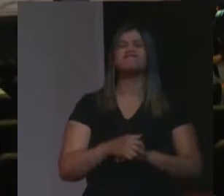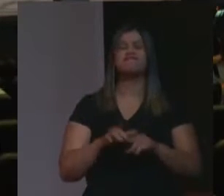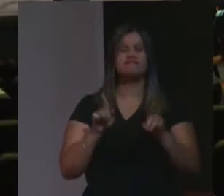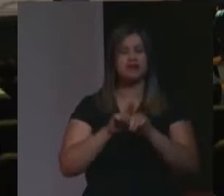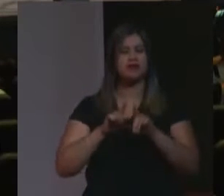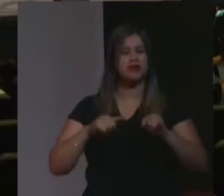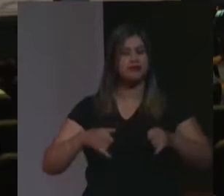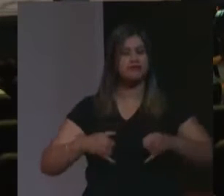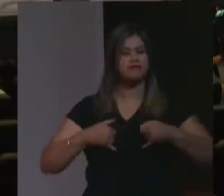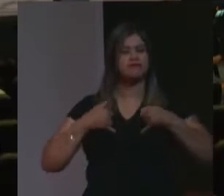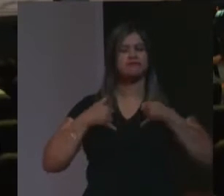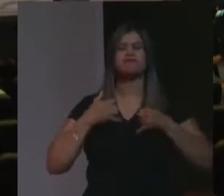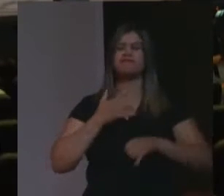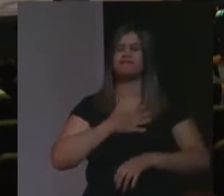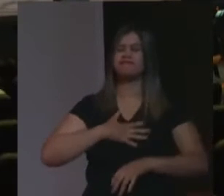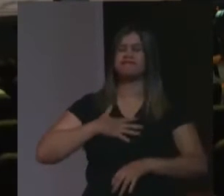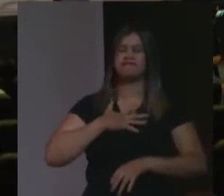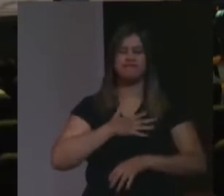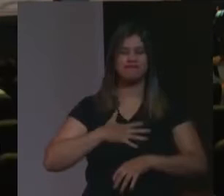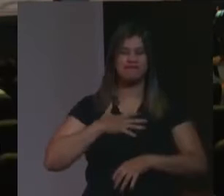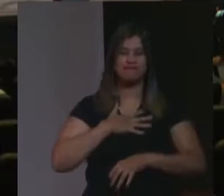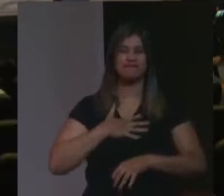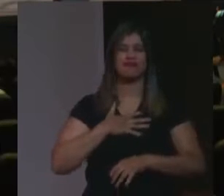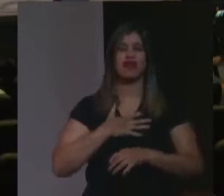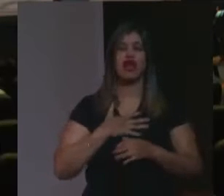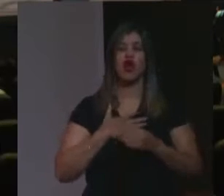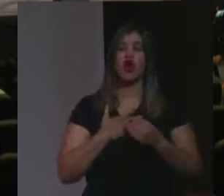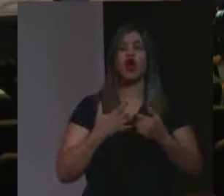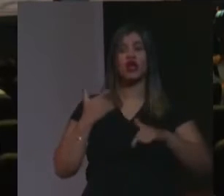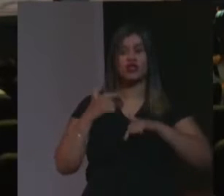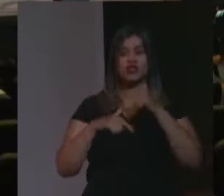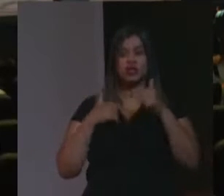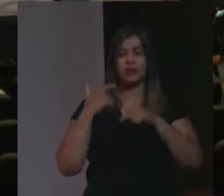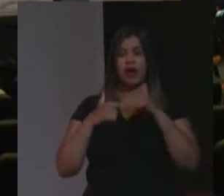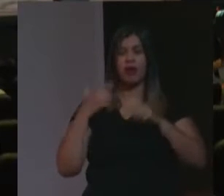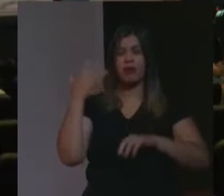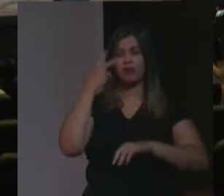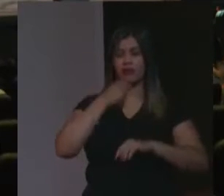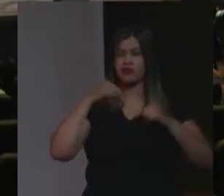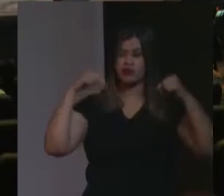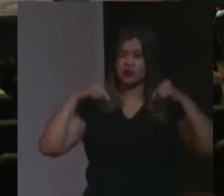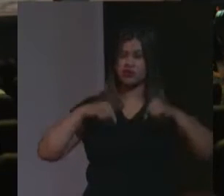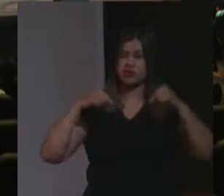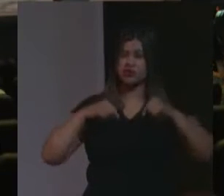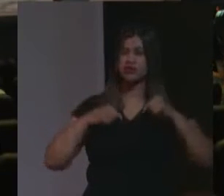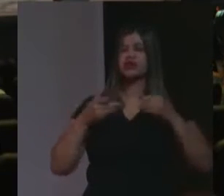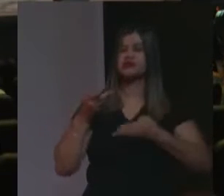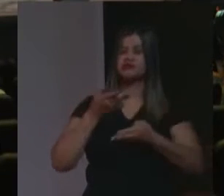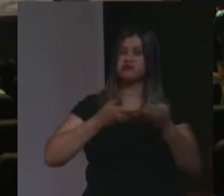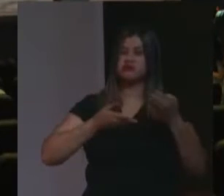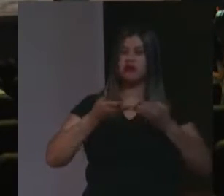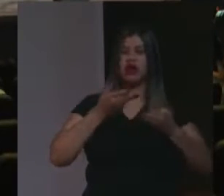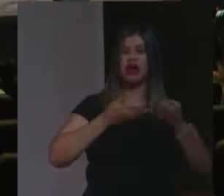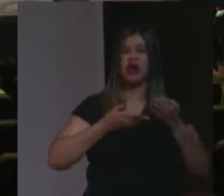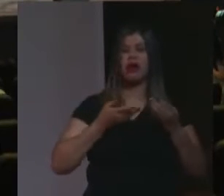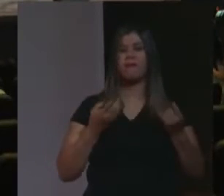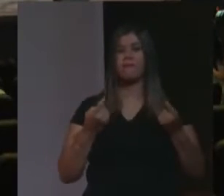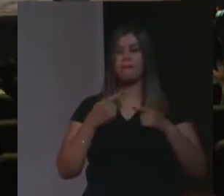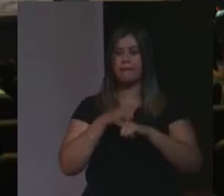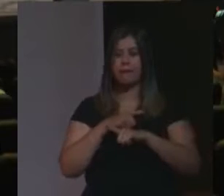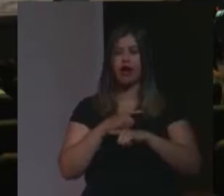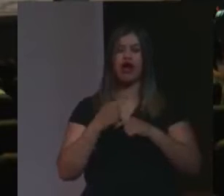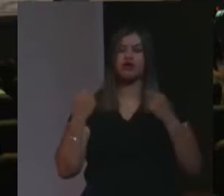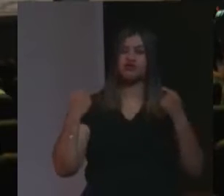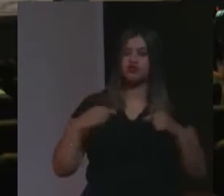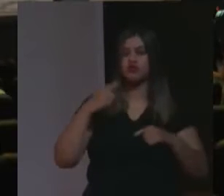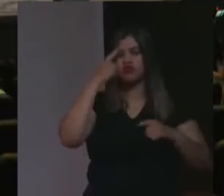alegria e uma satisfação poder dividir esse trabalho bonito que fazemos aqui, dialético, de contraditório, de